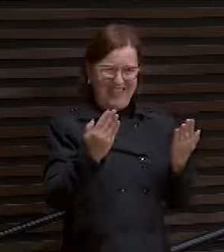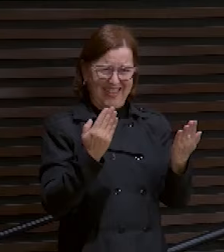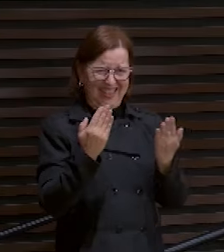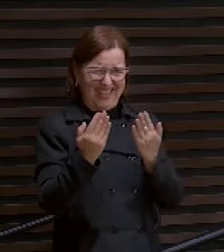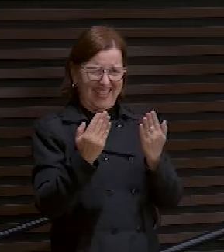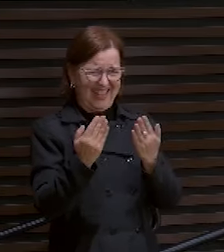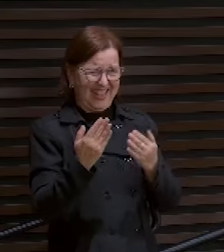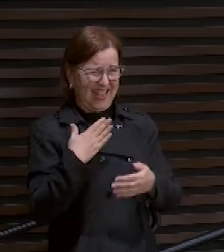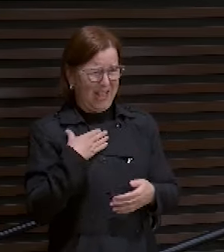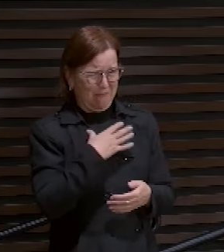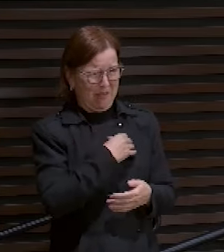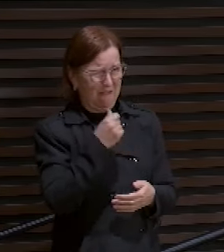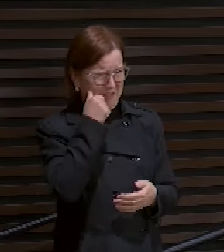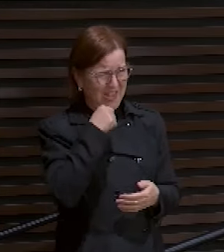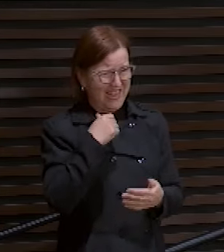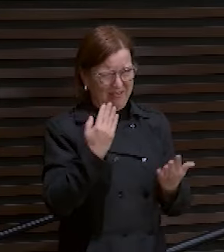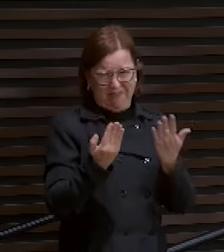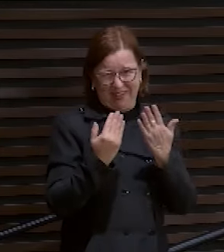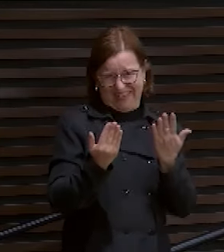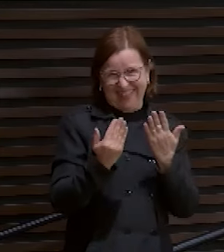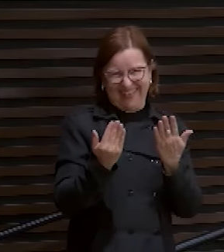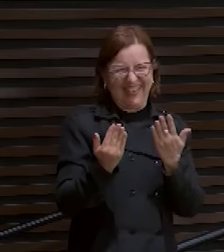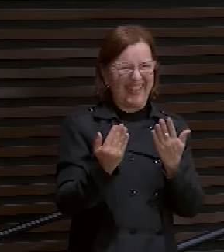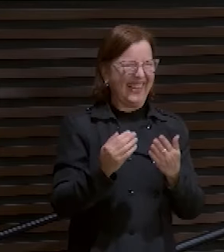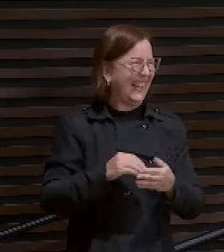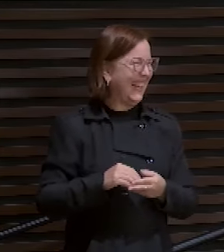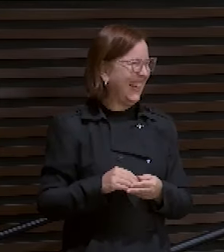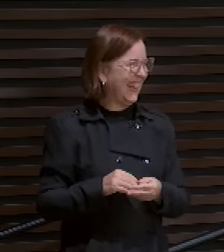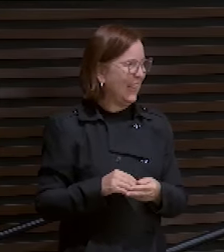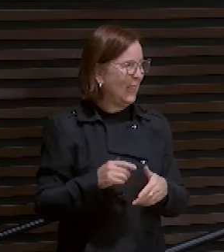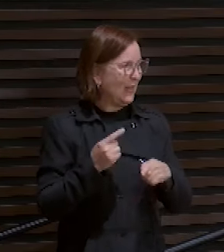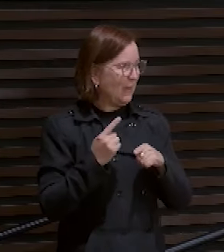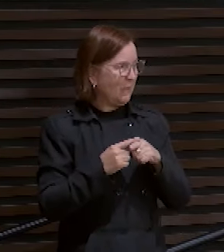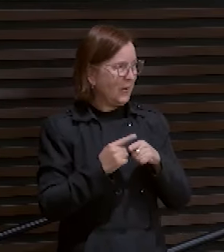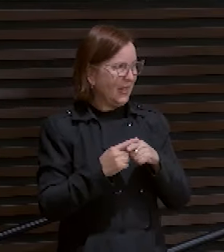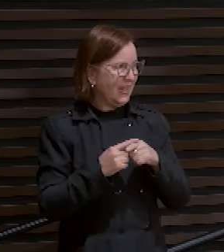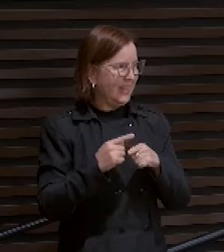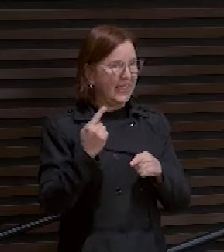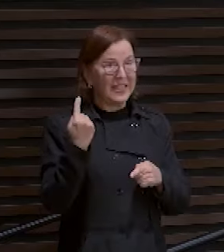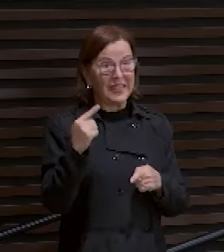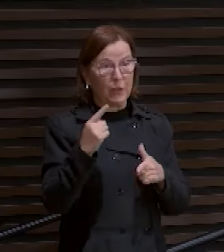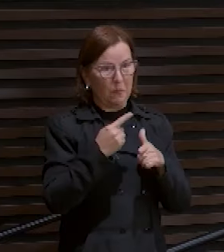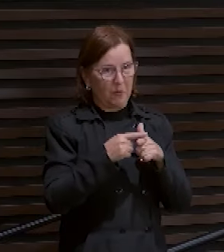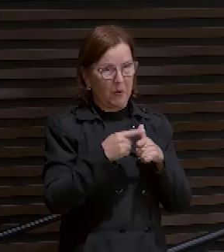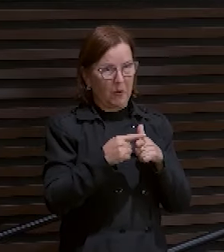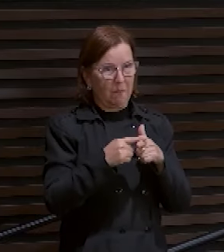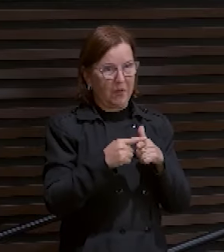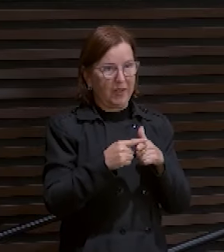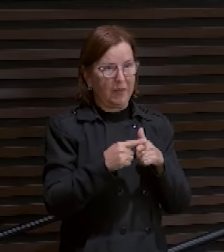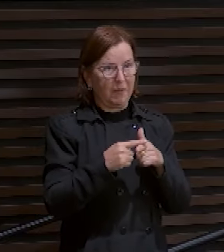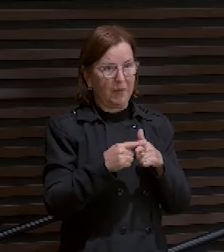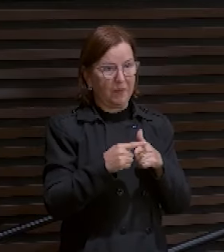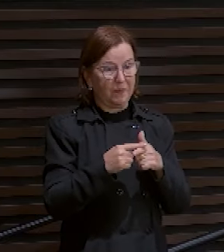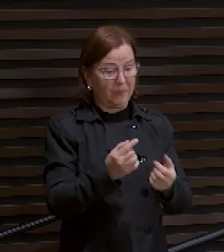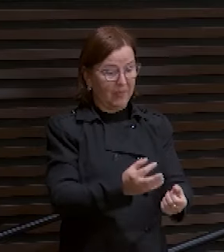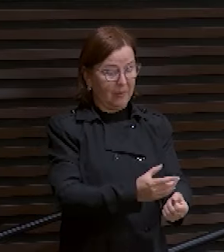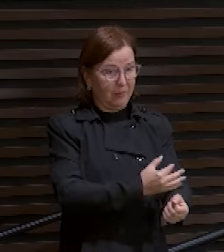de graça. Para psicóloga, porque o problema seu não é físico, é aqui, é emocional.